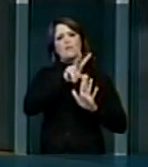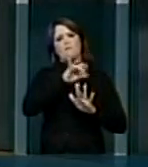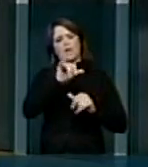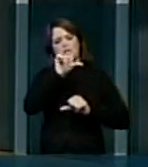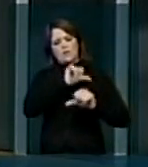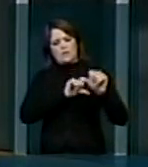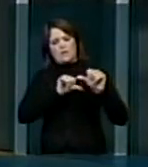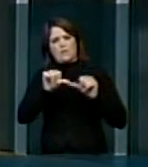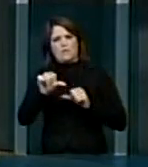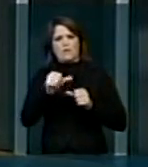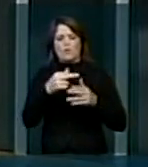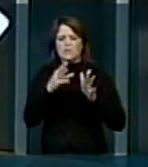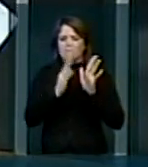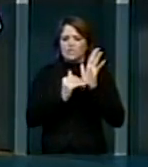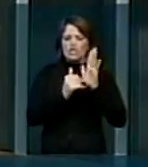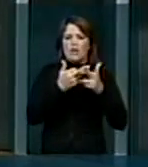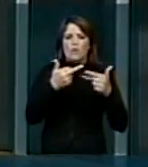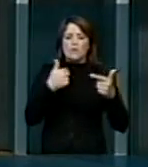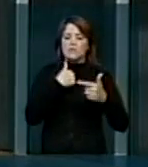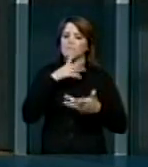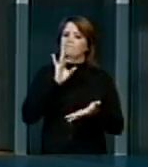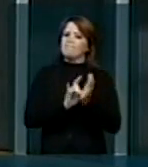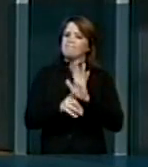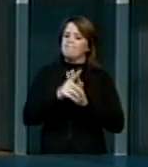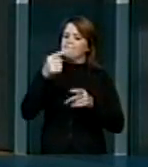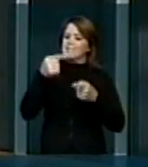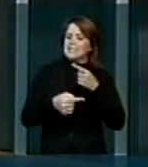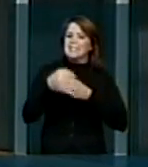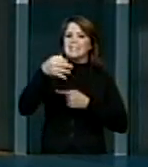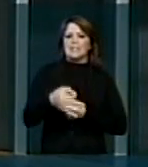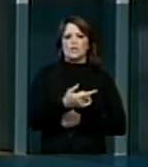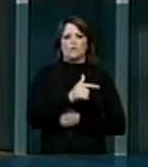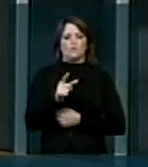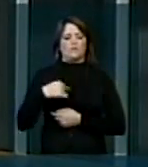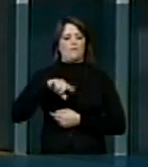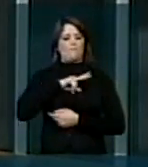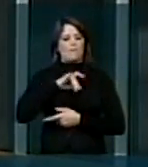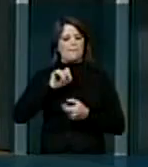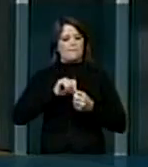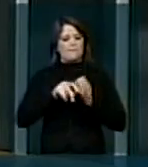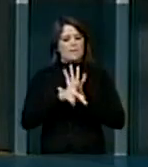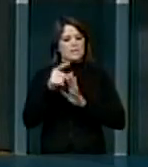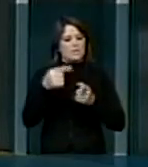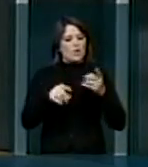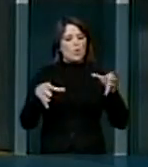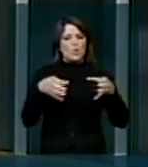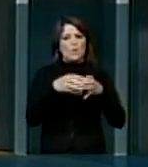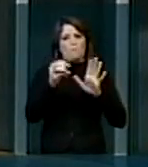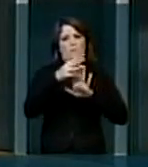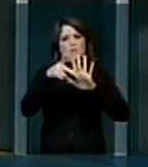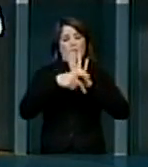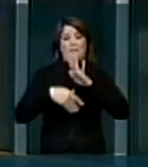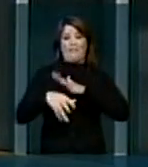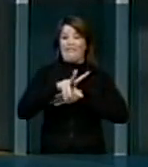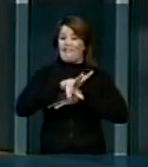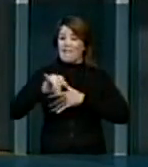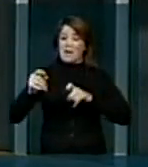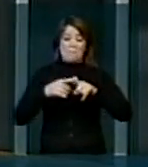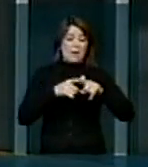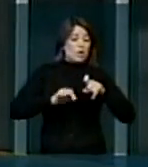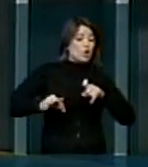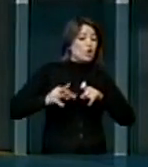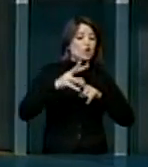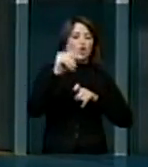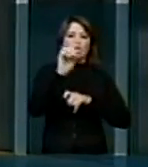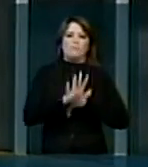corrigir uma grande injustiça que nós vamos praticar com essa medida provisória aos médicos.